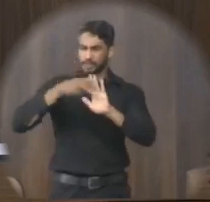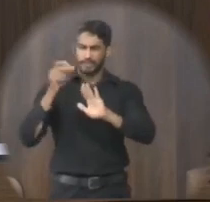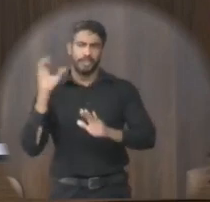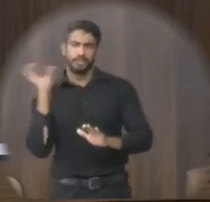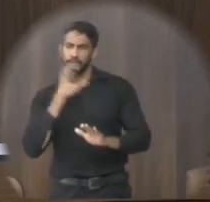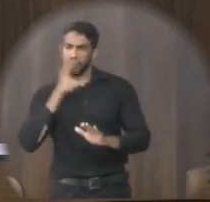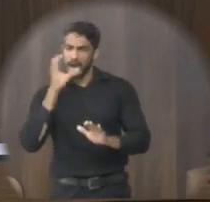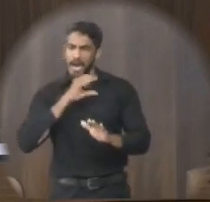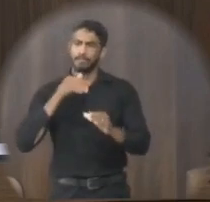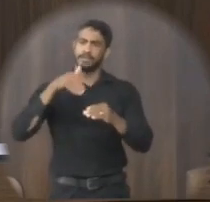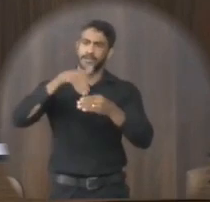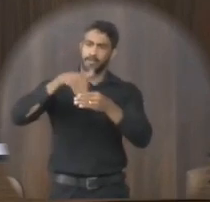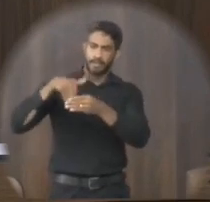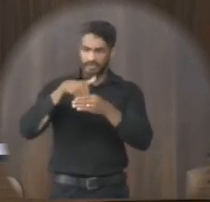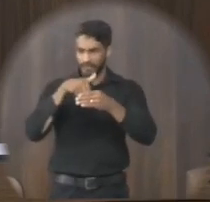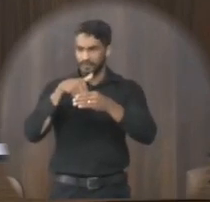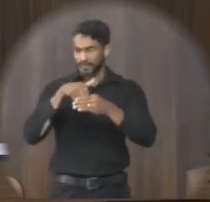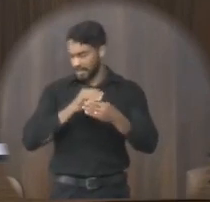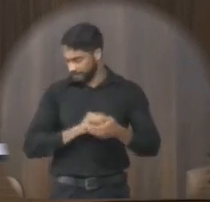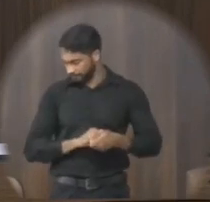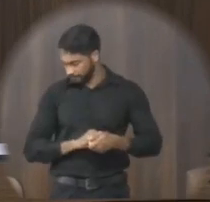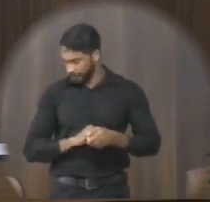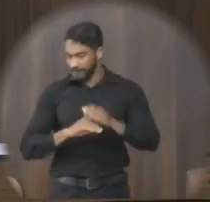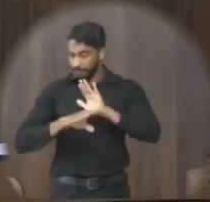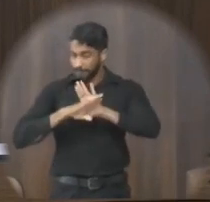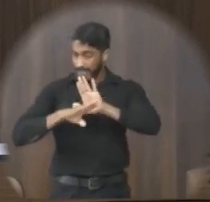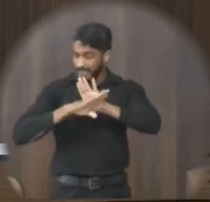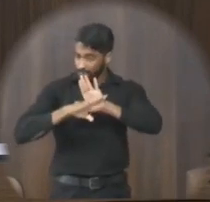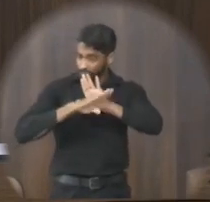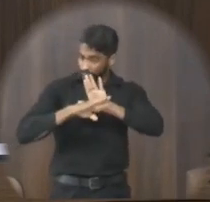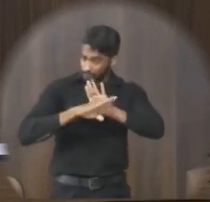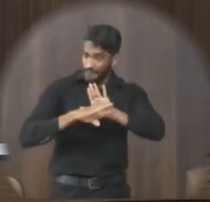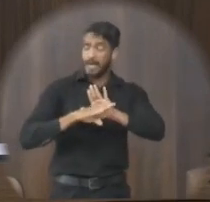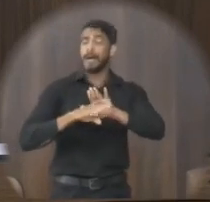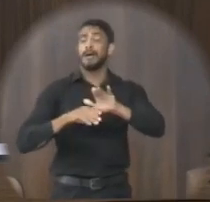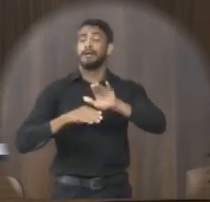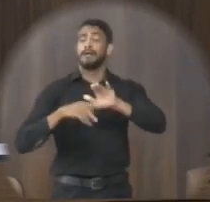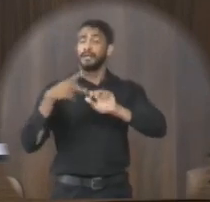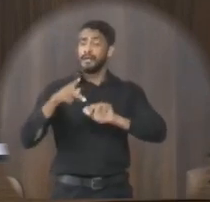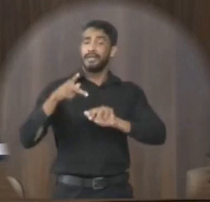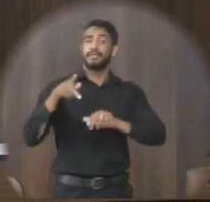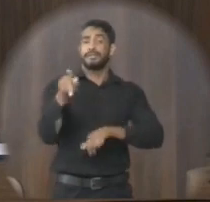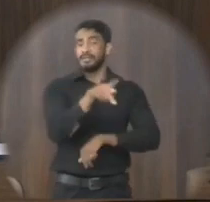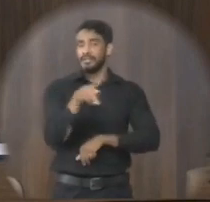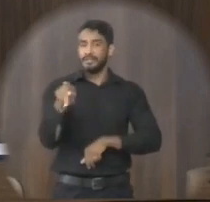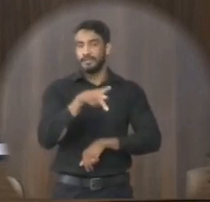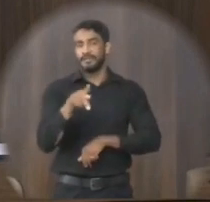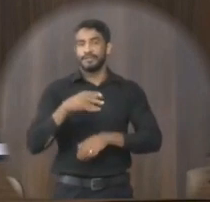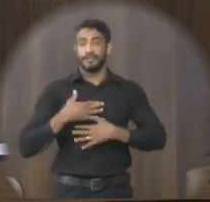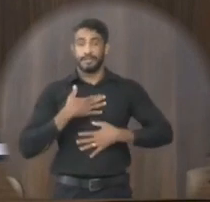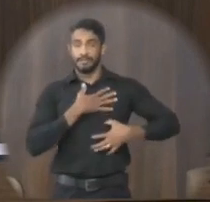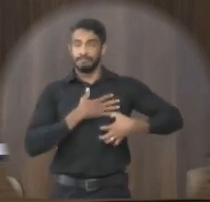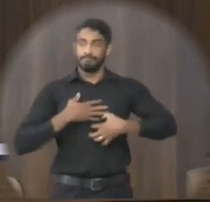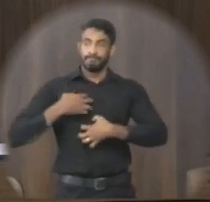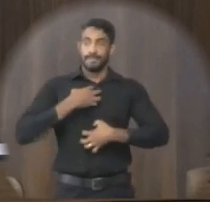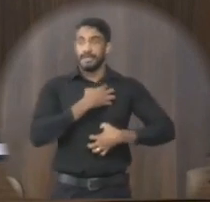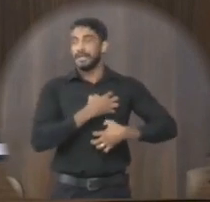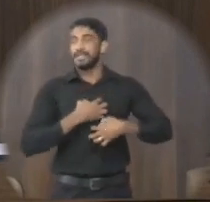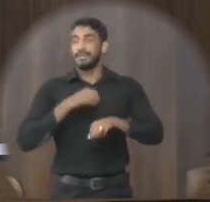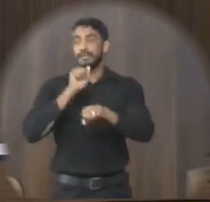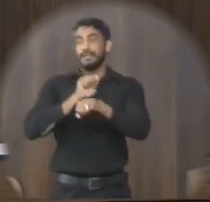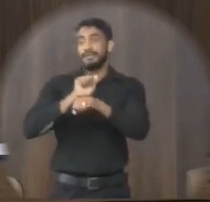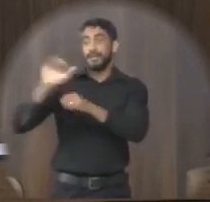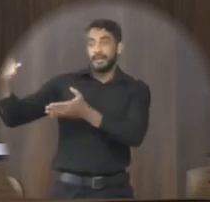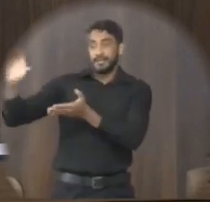para que a gente possa votar para ajudar e socorrer esses professores que estão ansiosos esperando esse